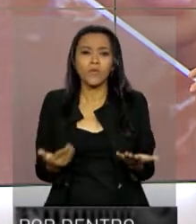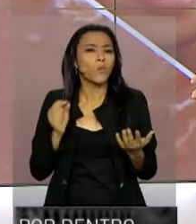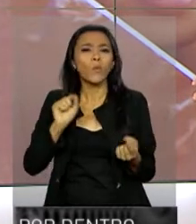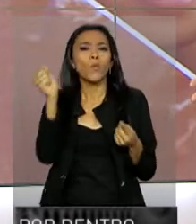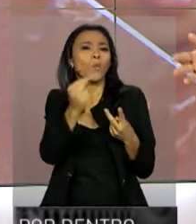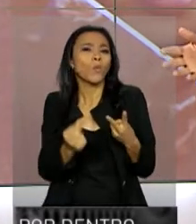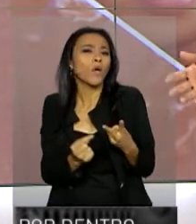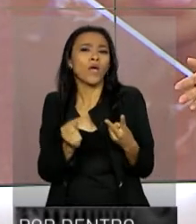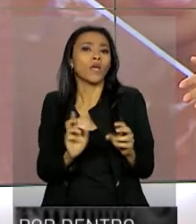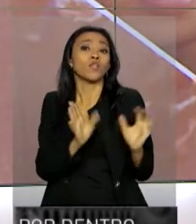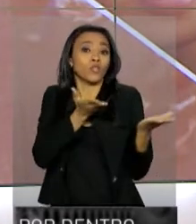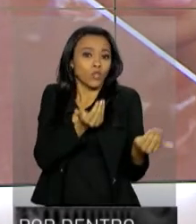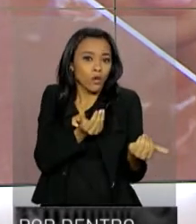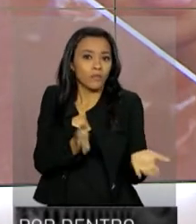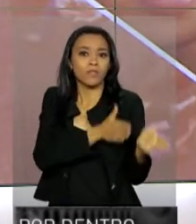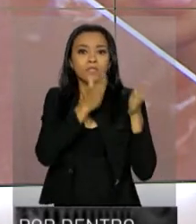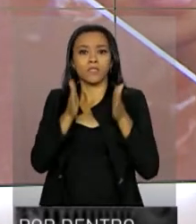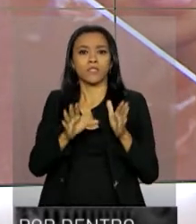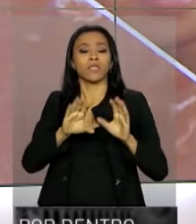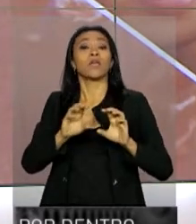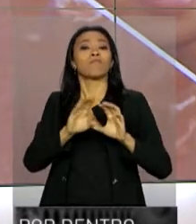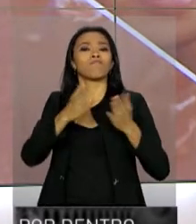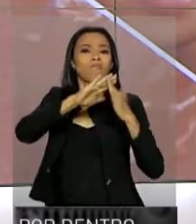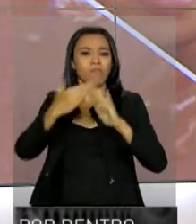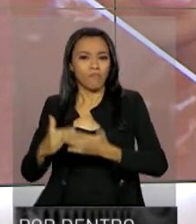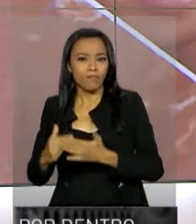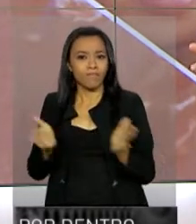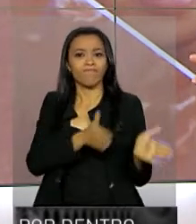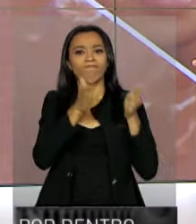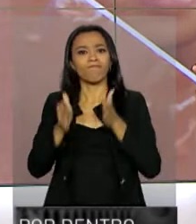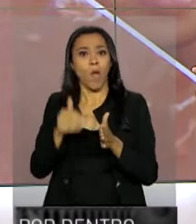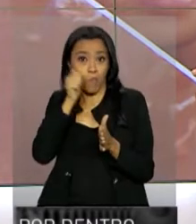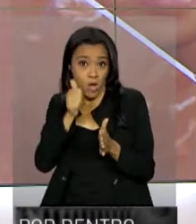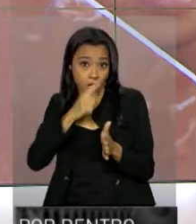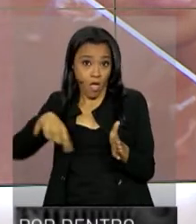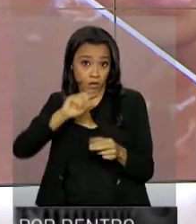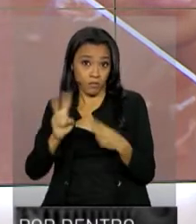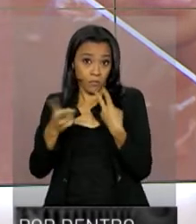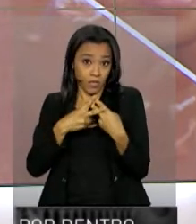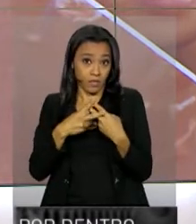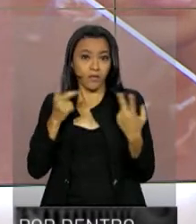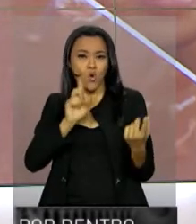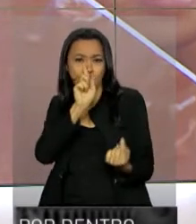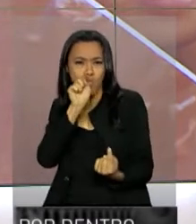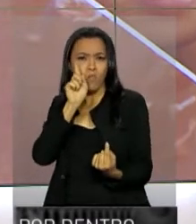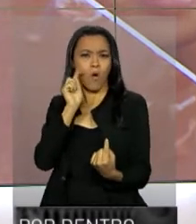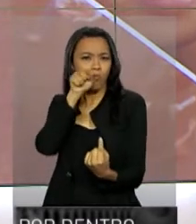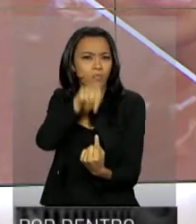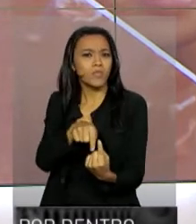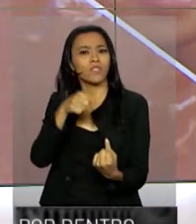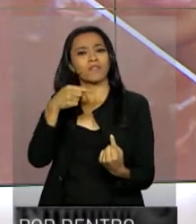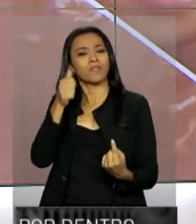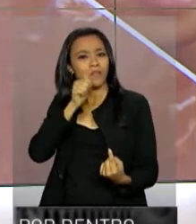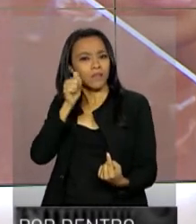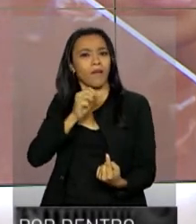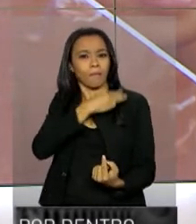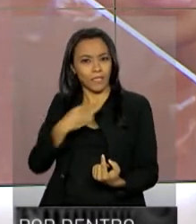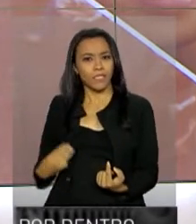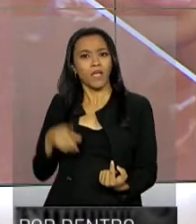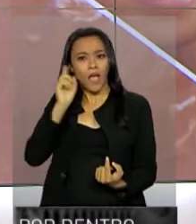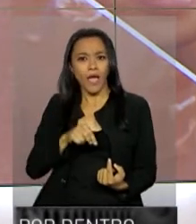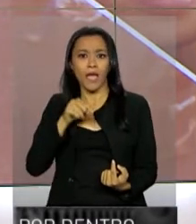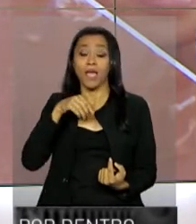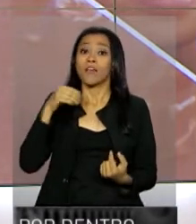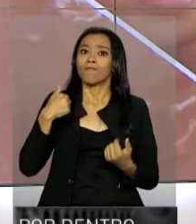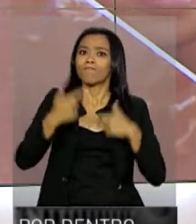iniciativas envolvendo jovens, comunidades da periferia, mulheres que estão presas. Uma das metas, segundo a ministra, é realizar um mutirão